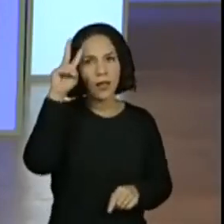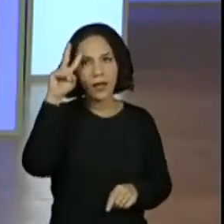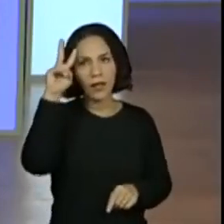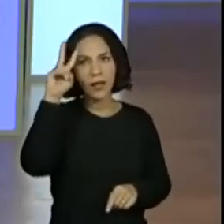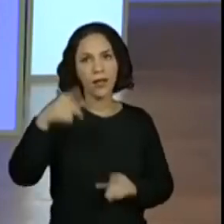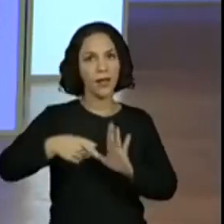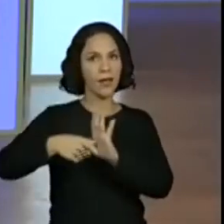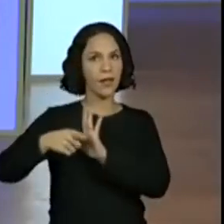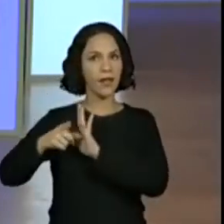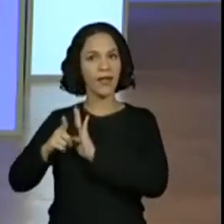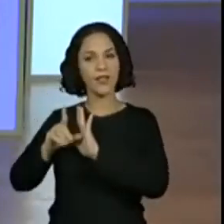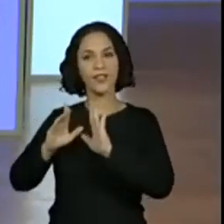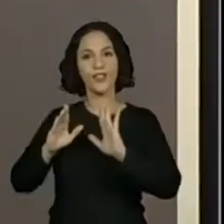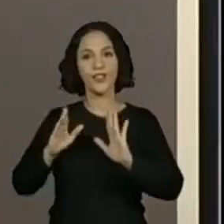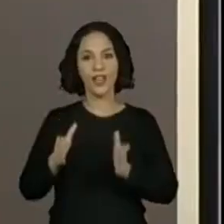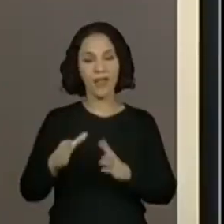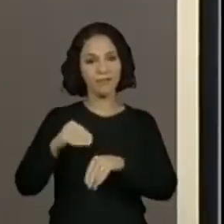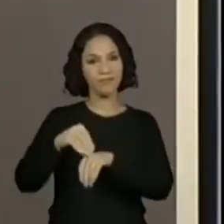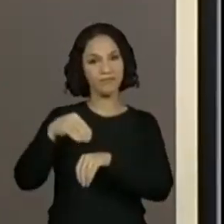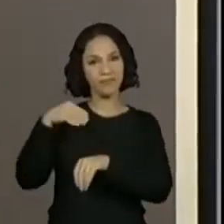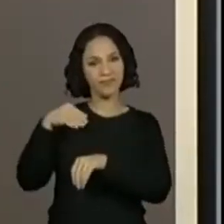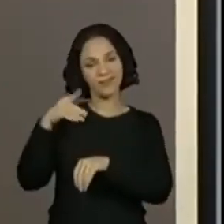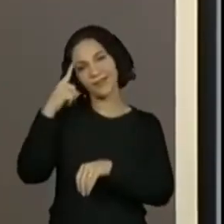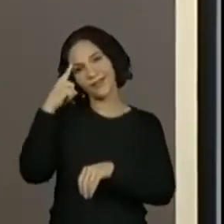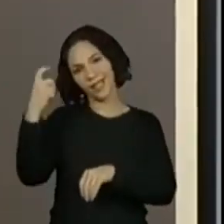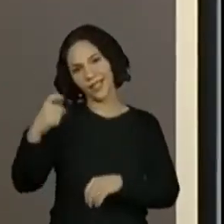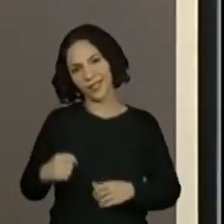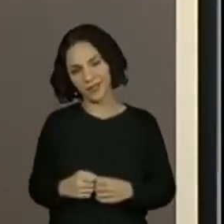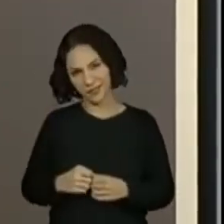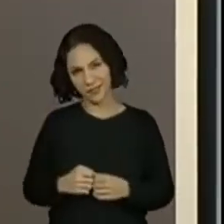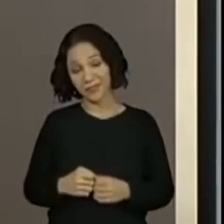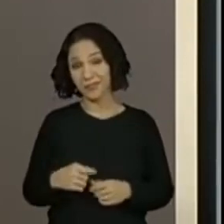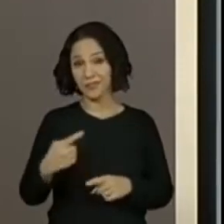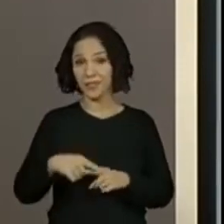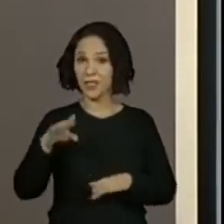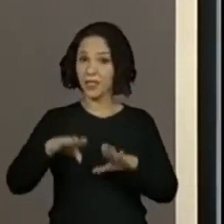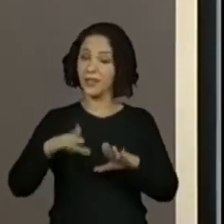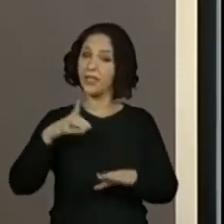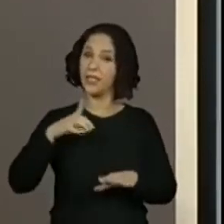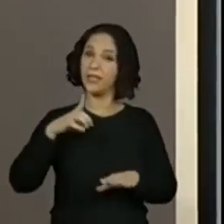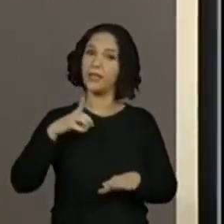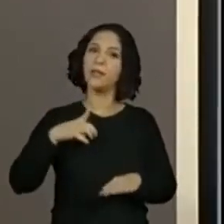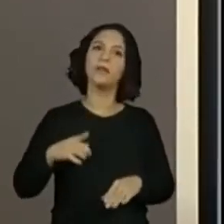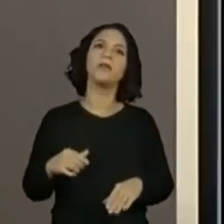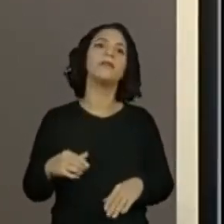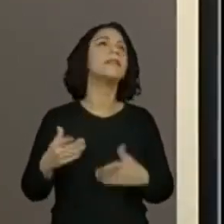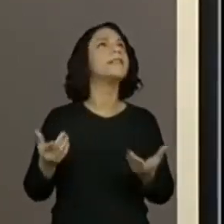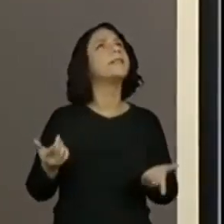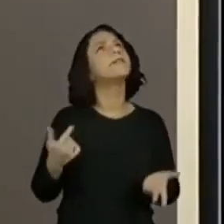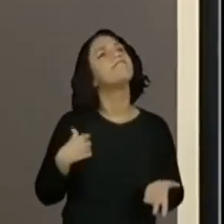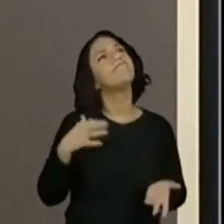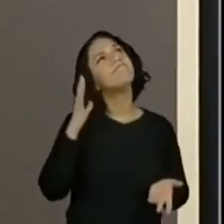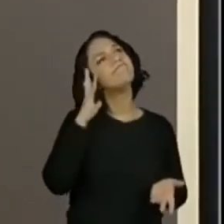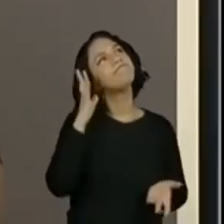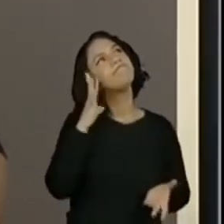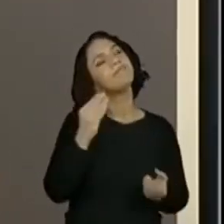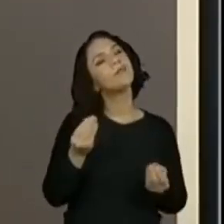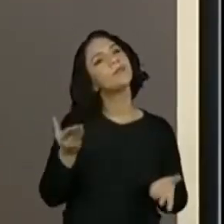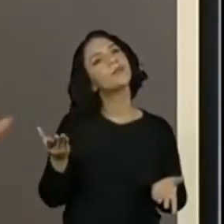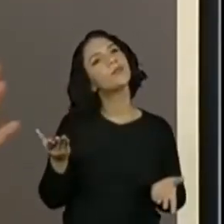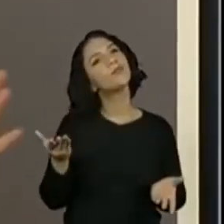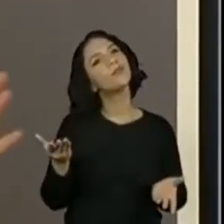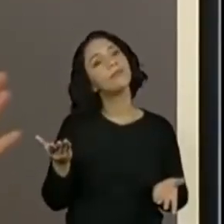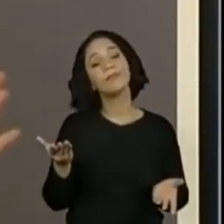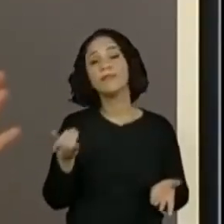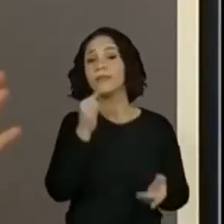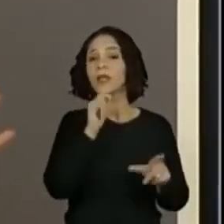já podem trazer e sugerir. Do que às vezes tem. Vamos pensar o quê? Com. Então, vamos